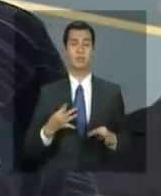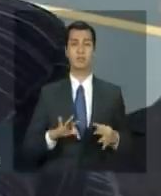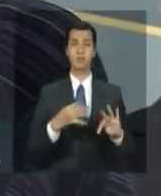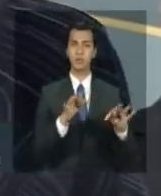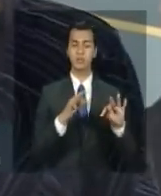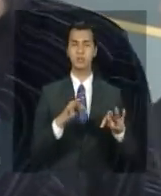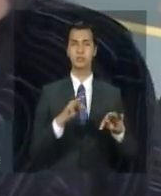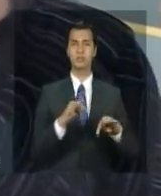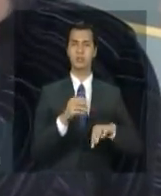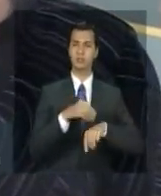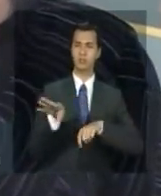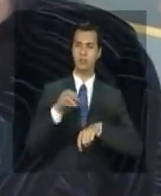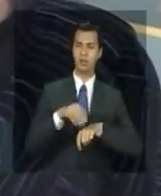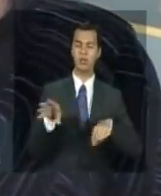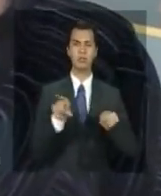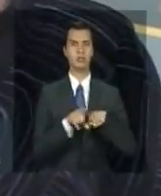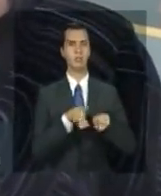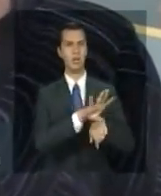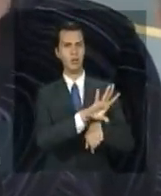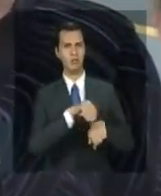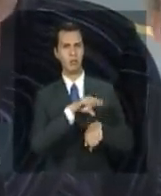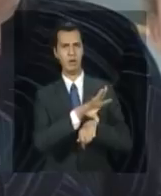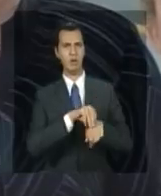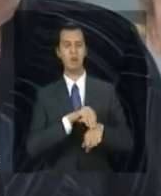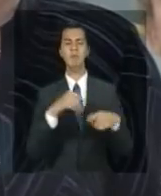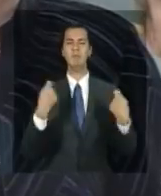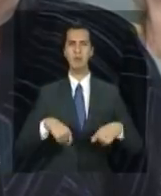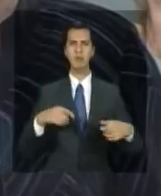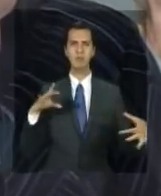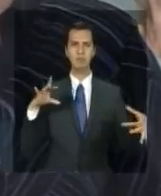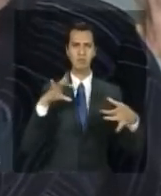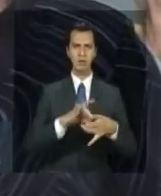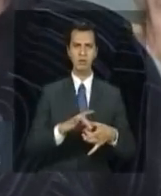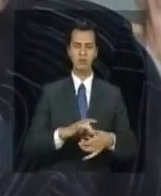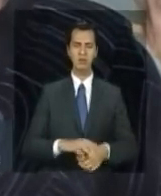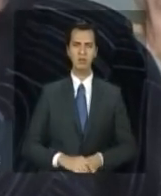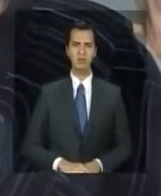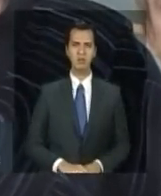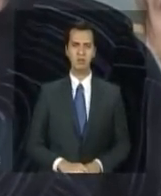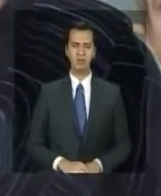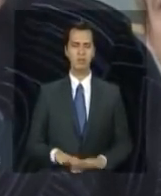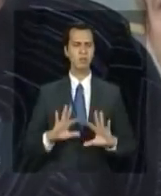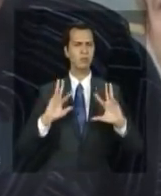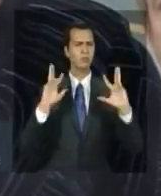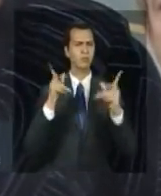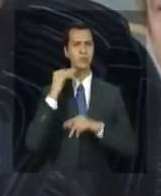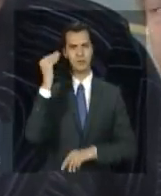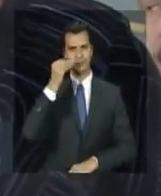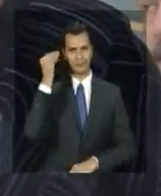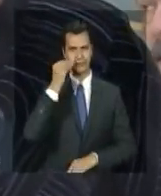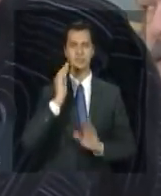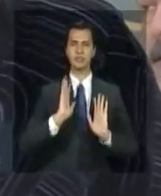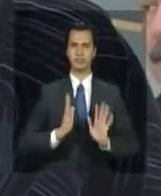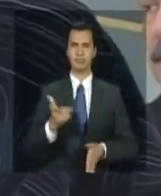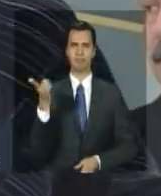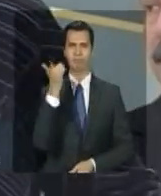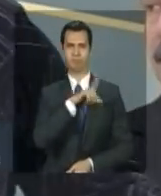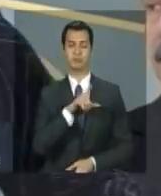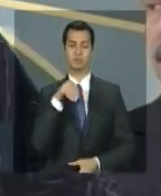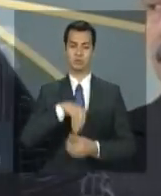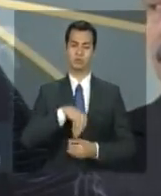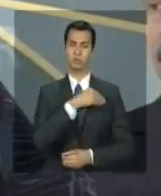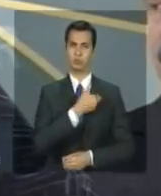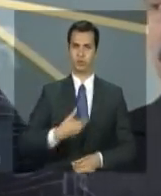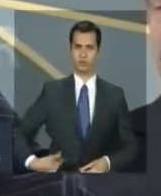ninguém absorve tecnologia sem essa parceria todas as experiências que nós tivemos no